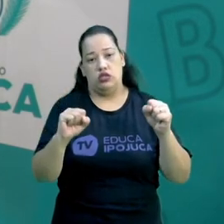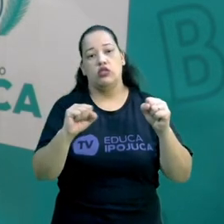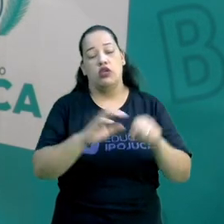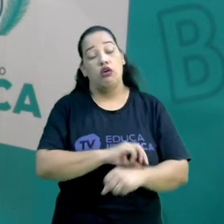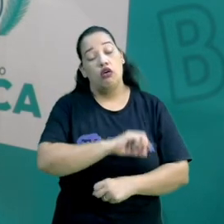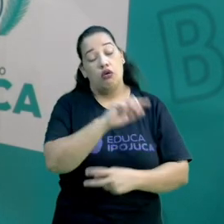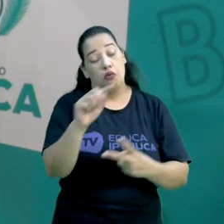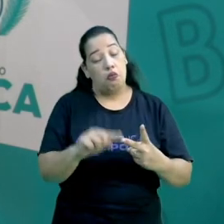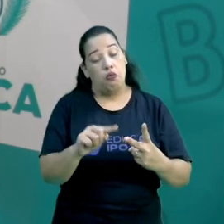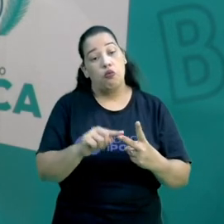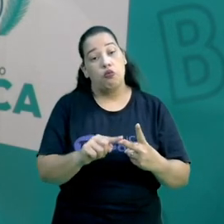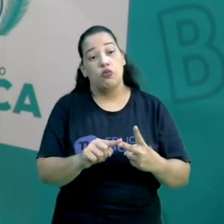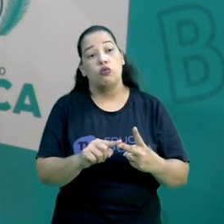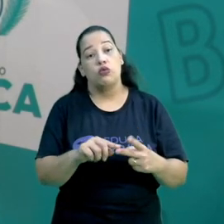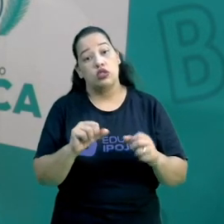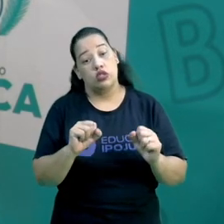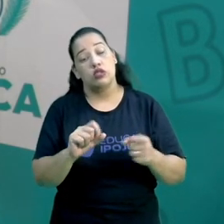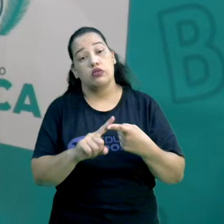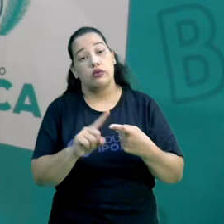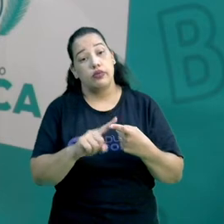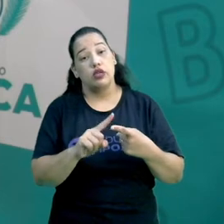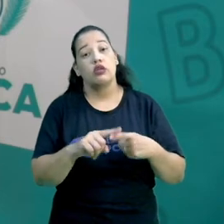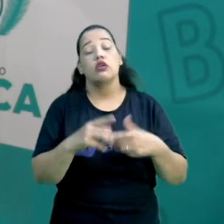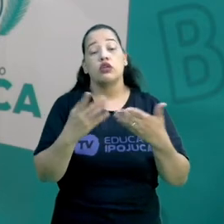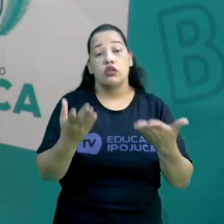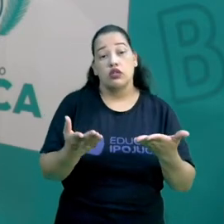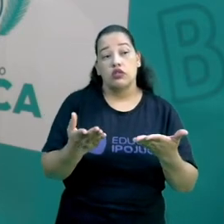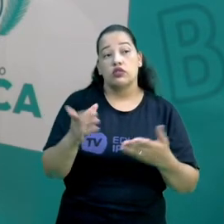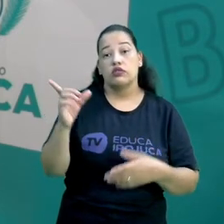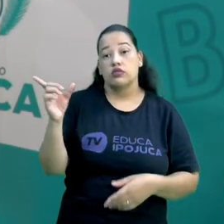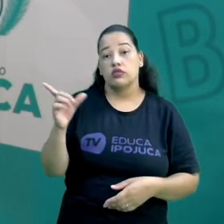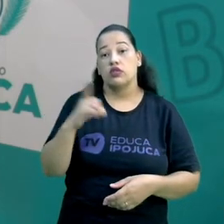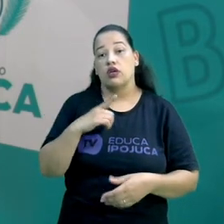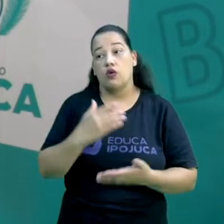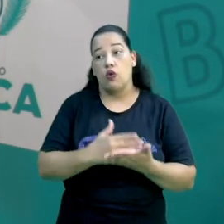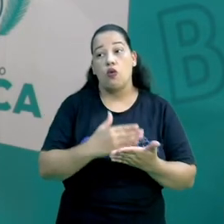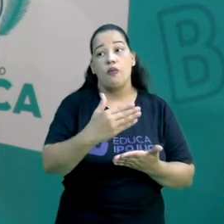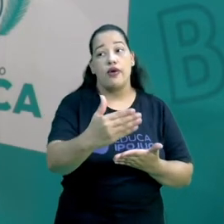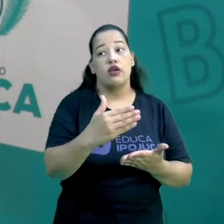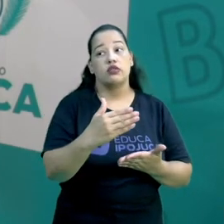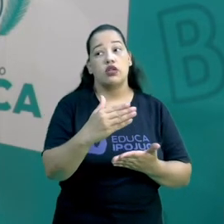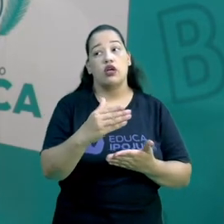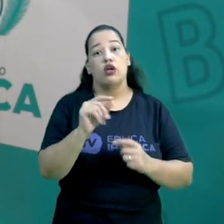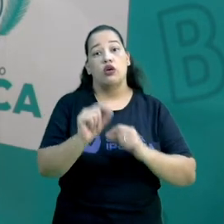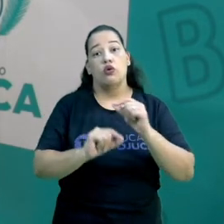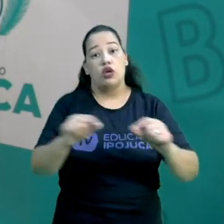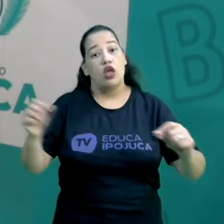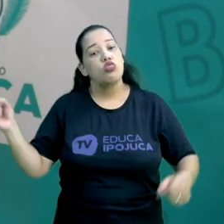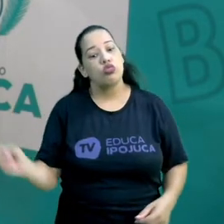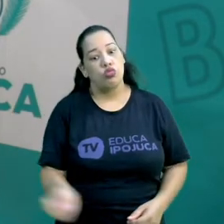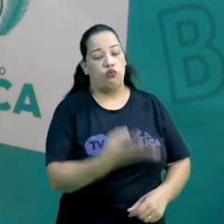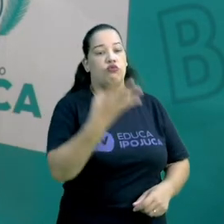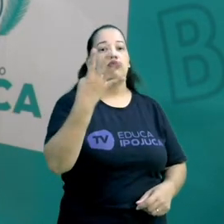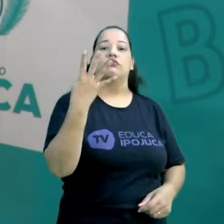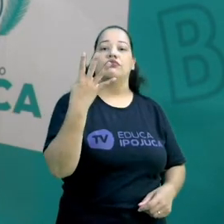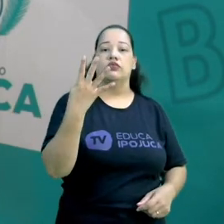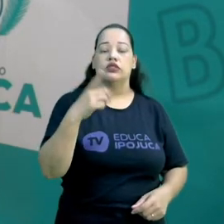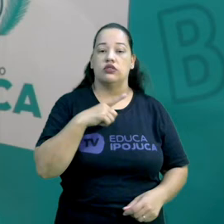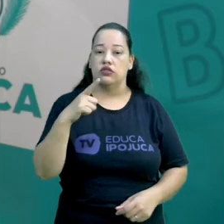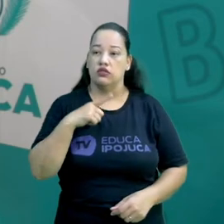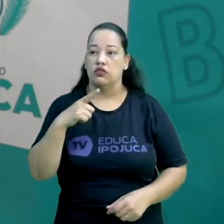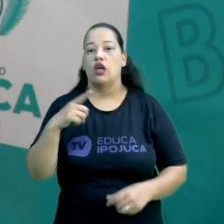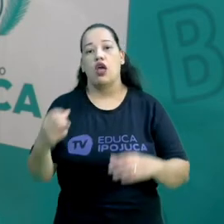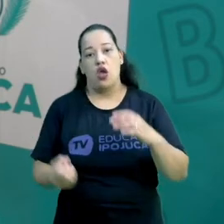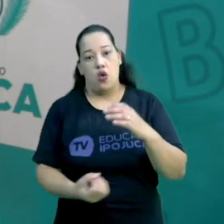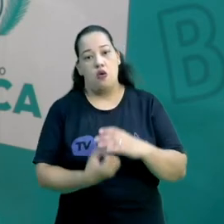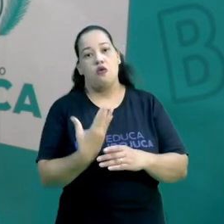temperatura, certo? E com isso, se inicia um novo ciclo. Então, a gente vai ter origem